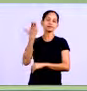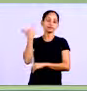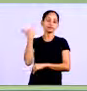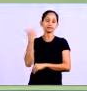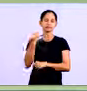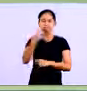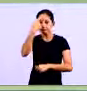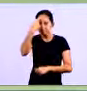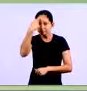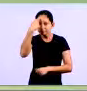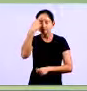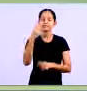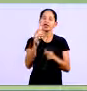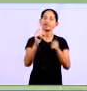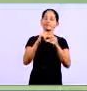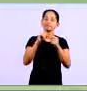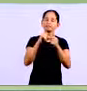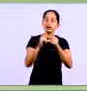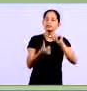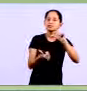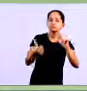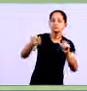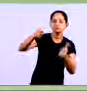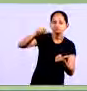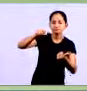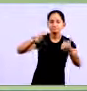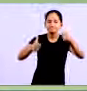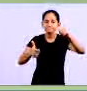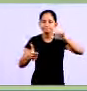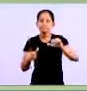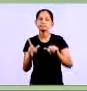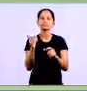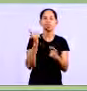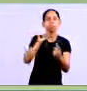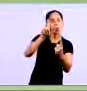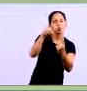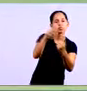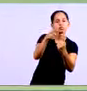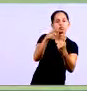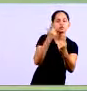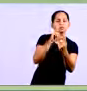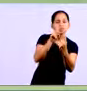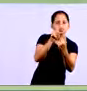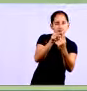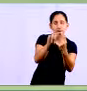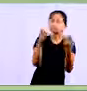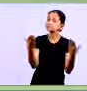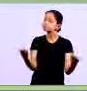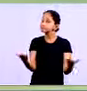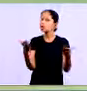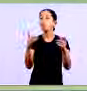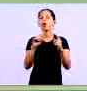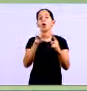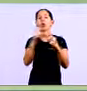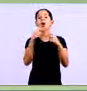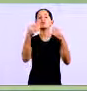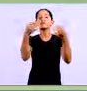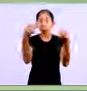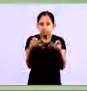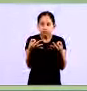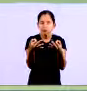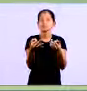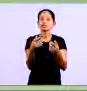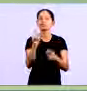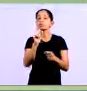cidos, procura medir e avaliar o desempenho e o resultado das ações, com a finalidade de realiment